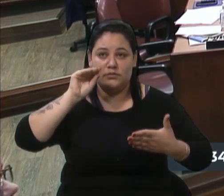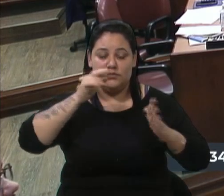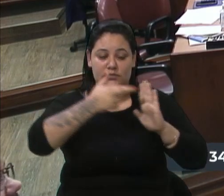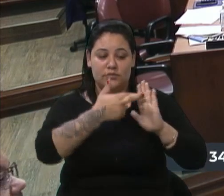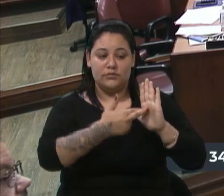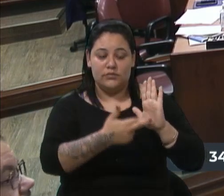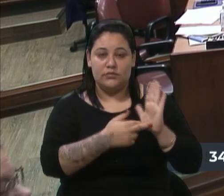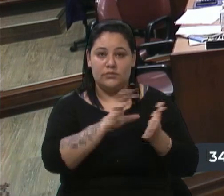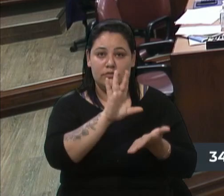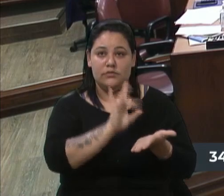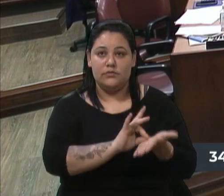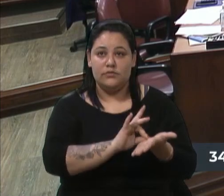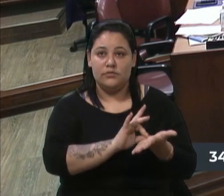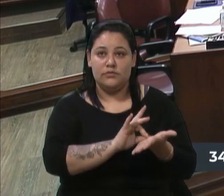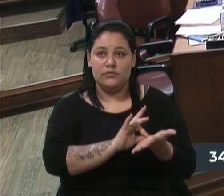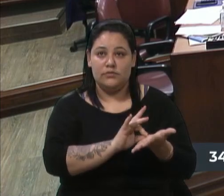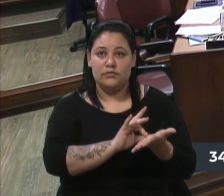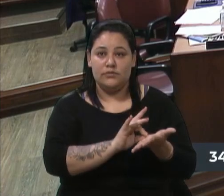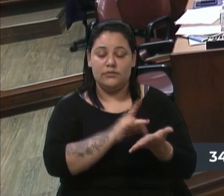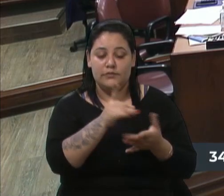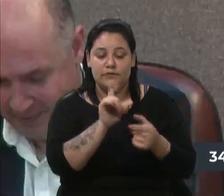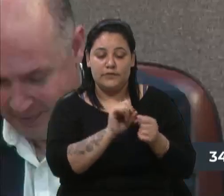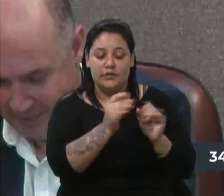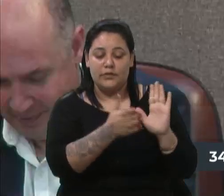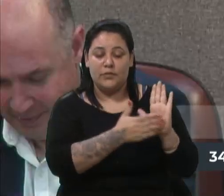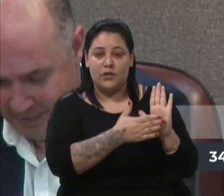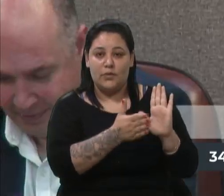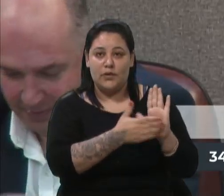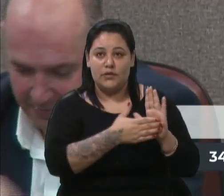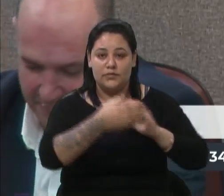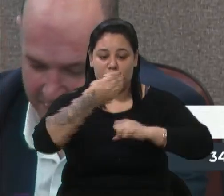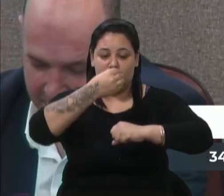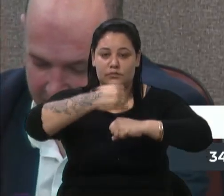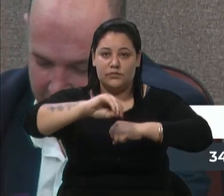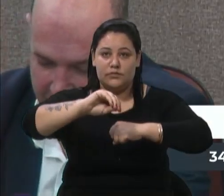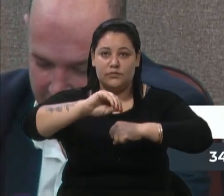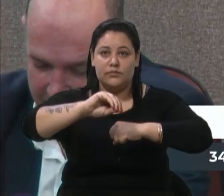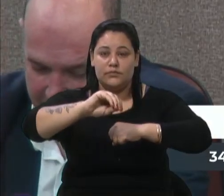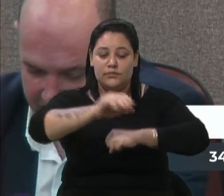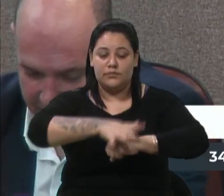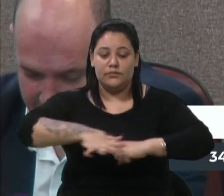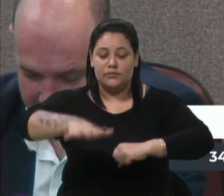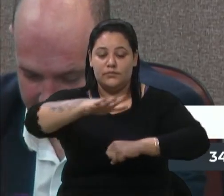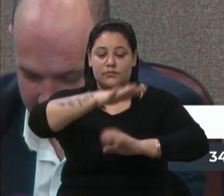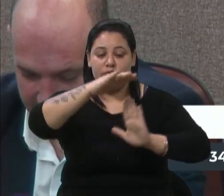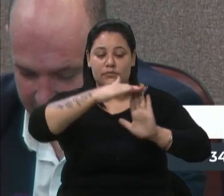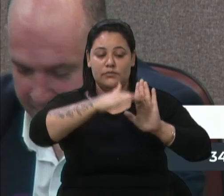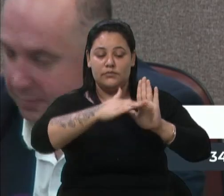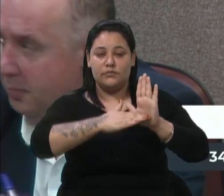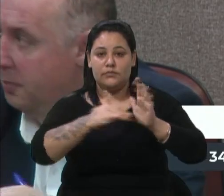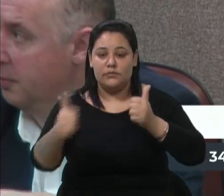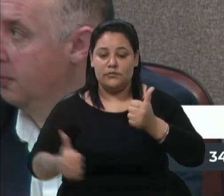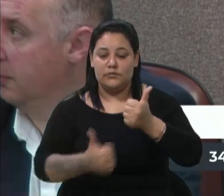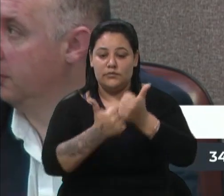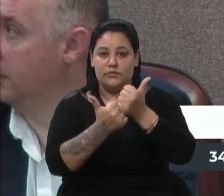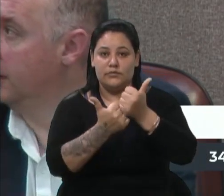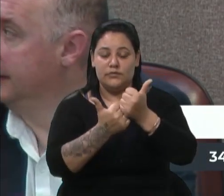vem propor, no âmbito da Câmara Municipal de Caxias do Sul, o programa Assessor por um Dia.